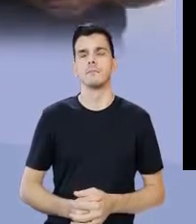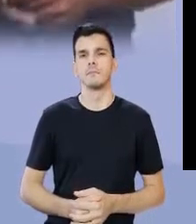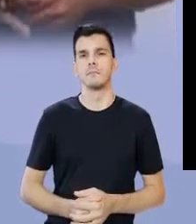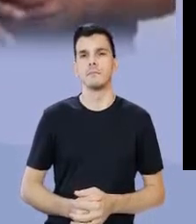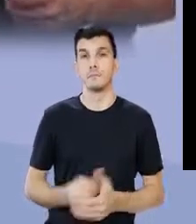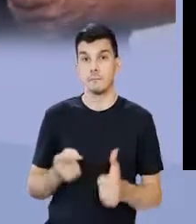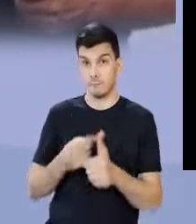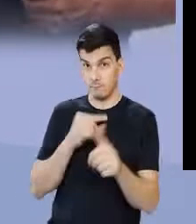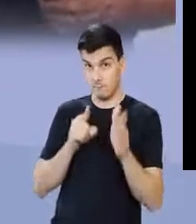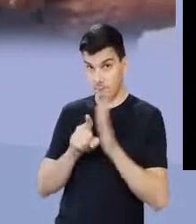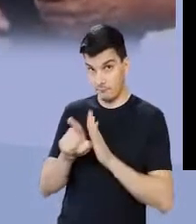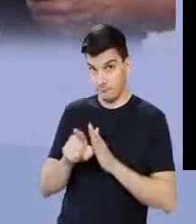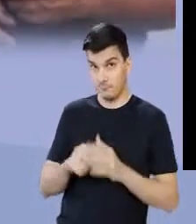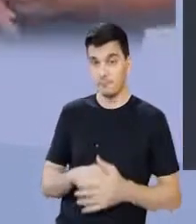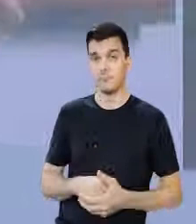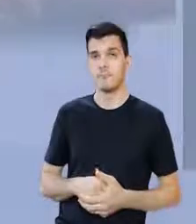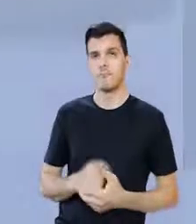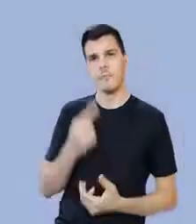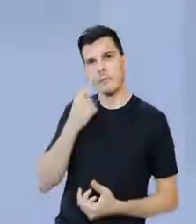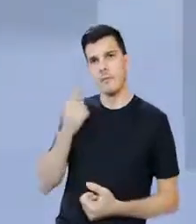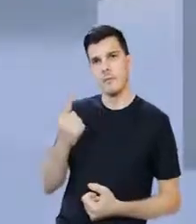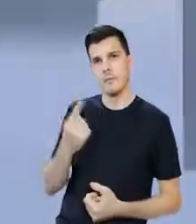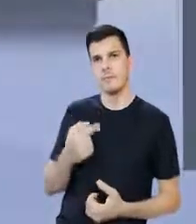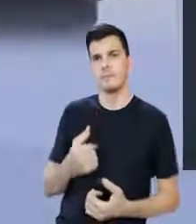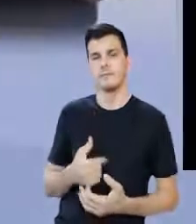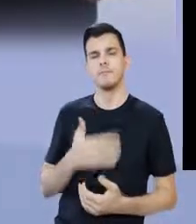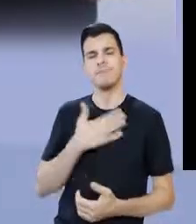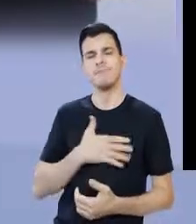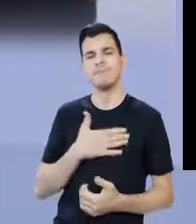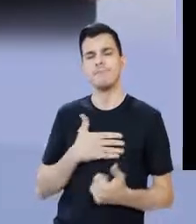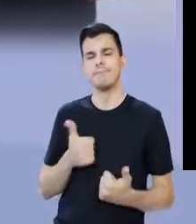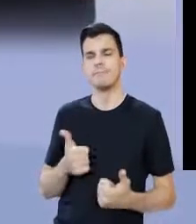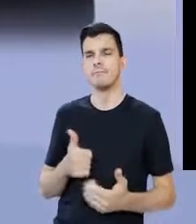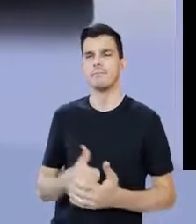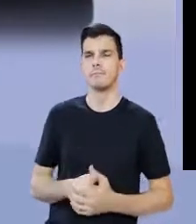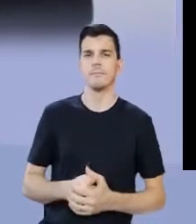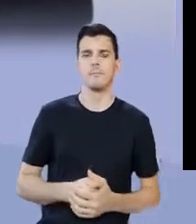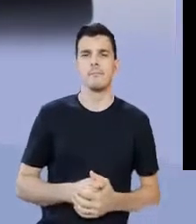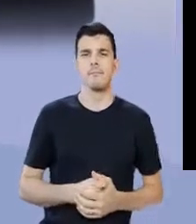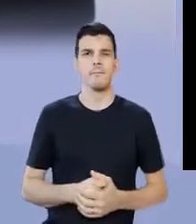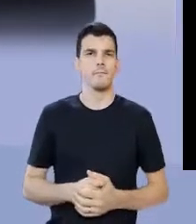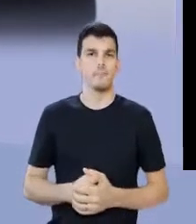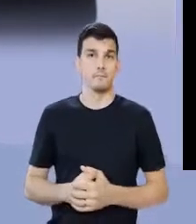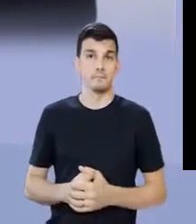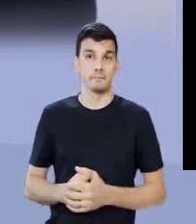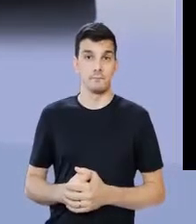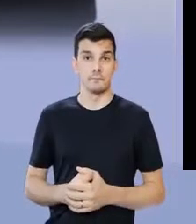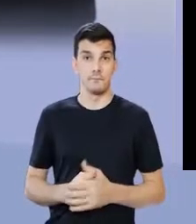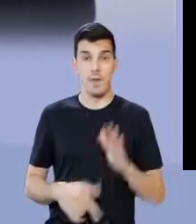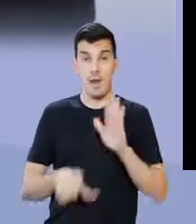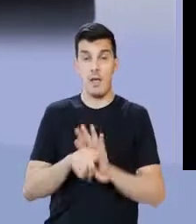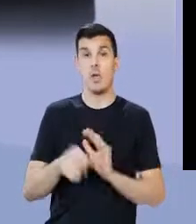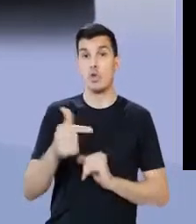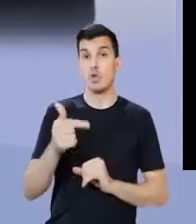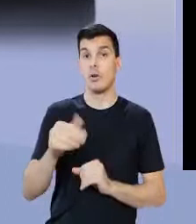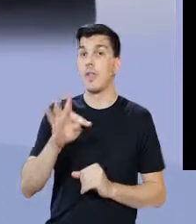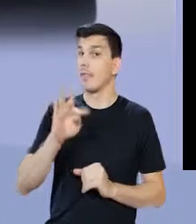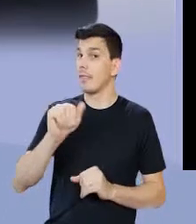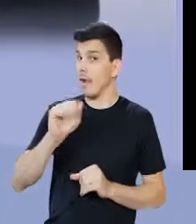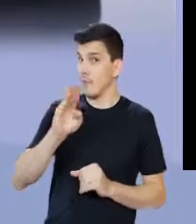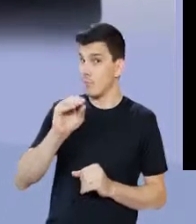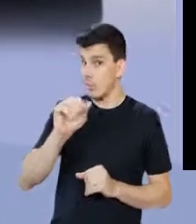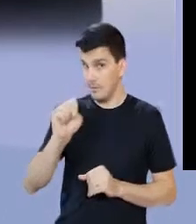aqui agora, acompanha comigo a primeira questão, aí, pessoal, a questãozinha tranquila, primeira questão, além das duas